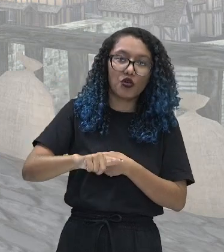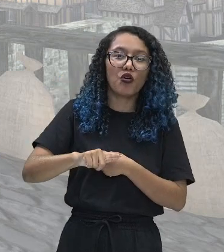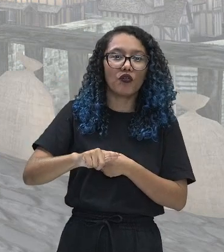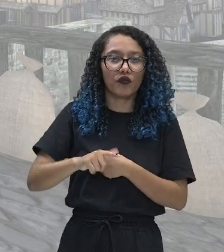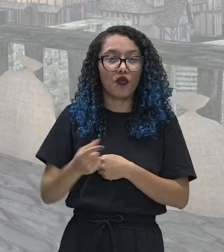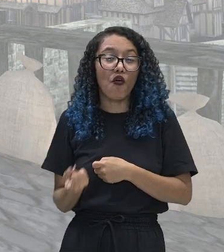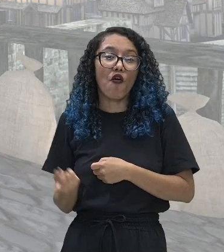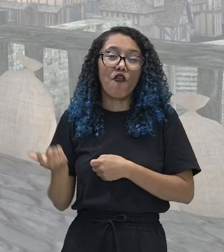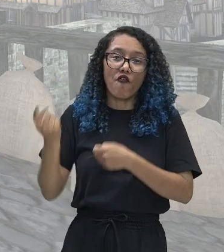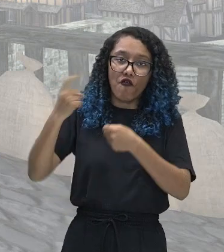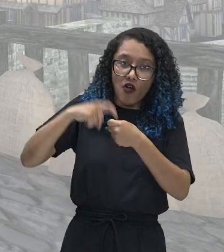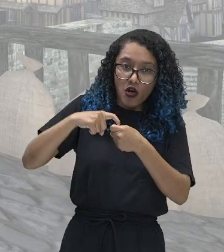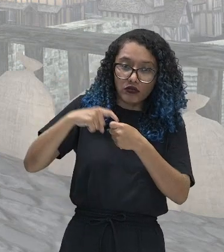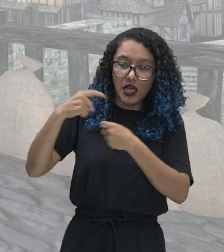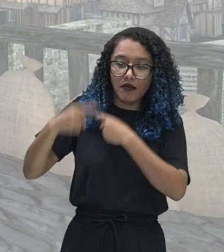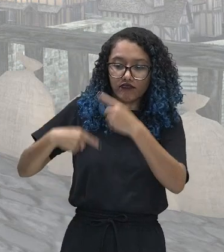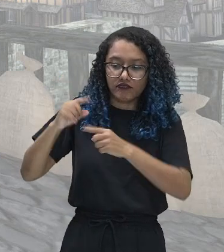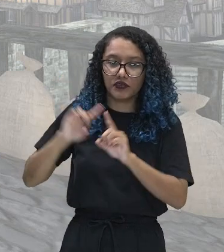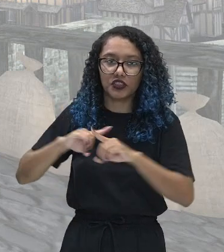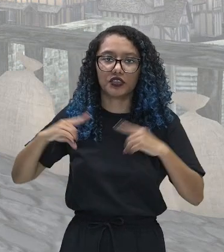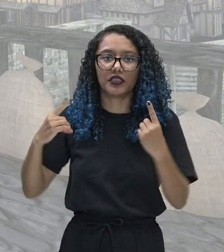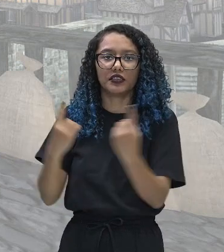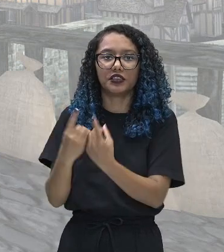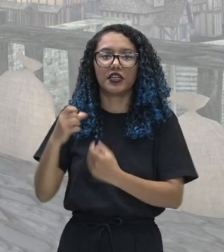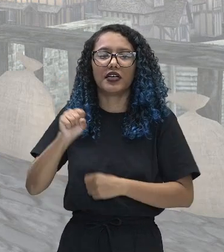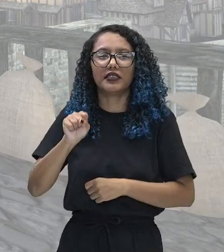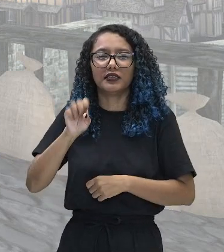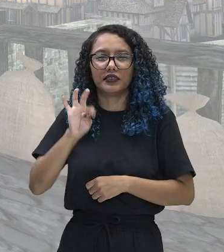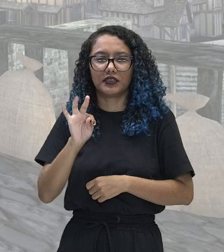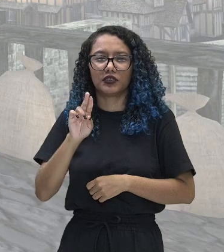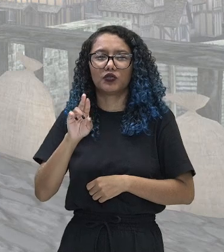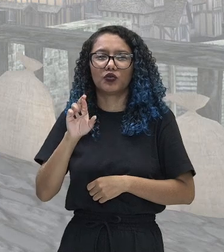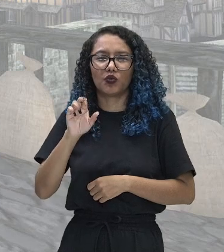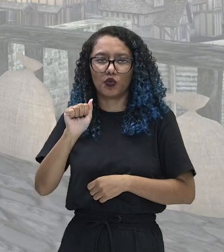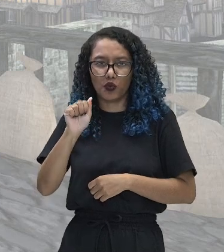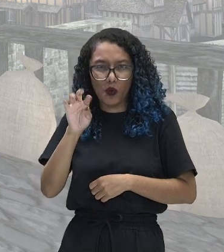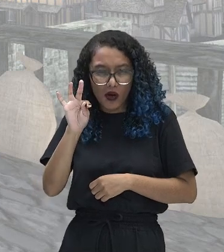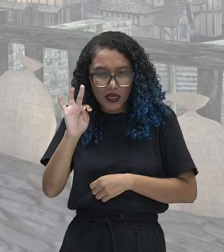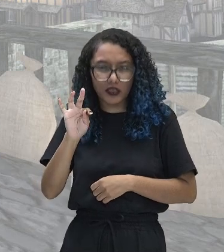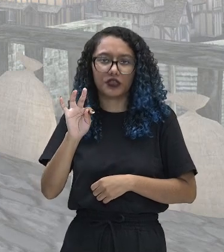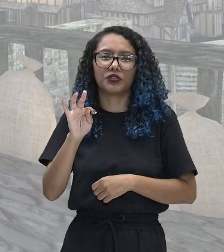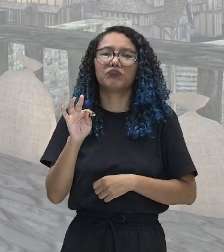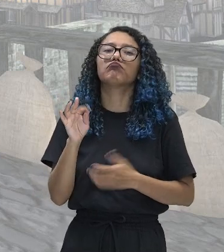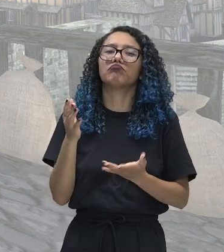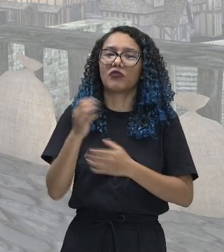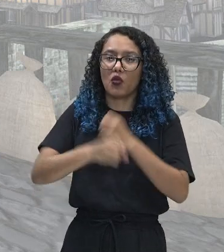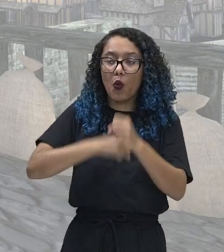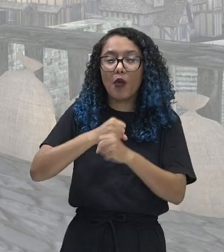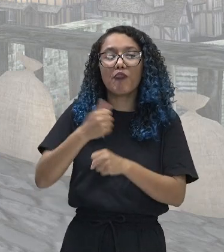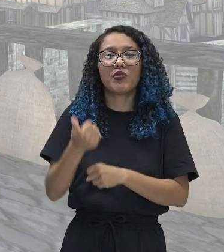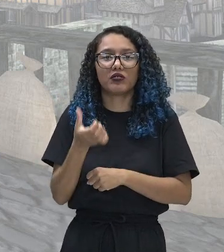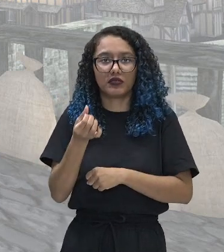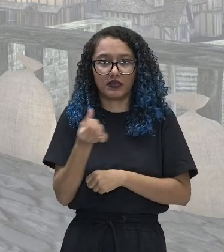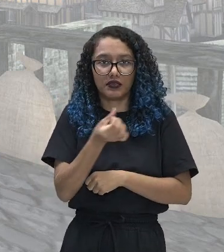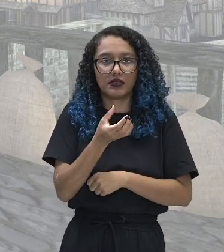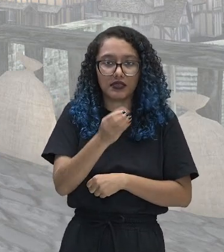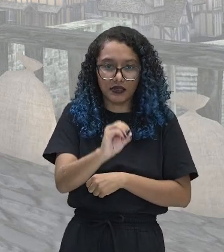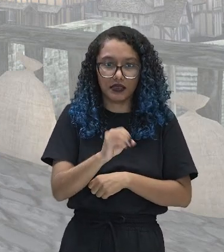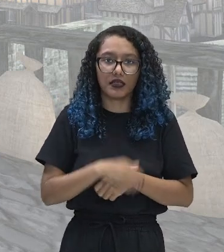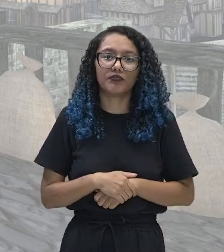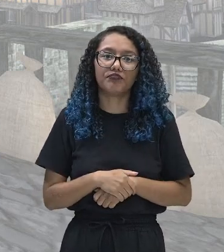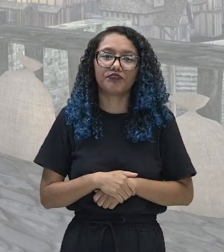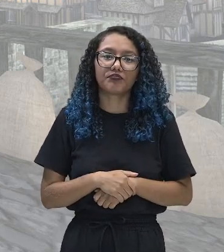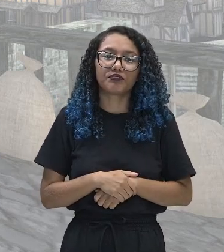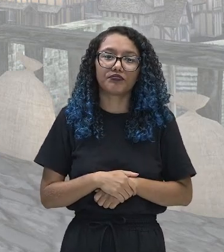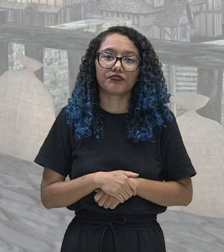restauração dos Stuarts que ocorreu lá no ano de 1660. Sem o mesmo prestígio do pai,